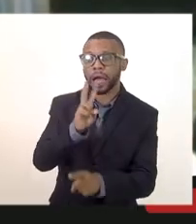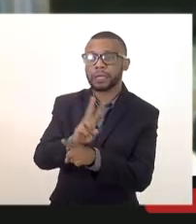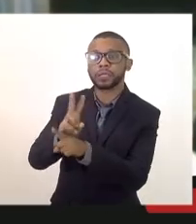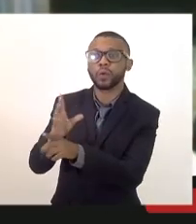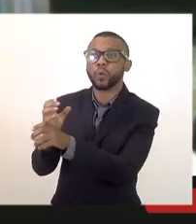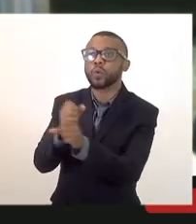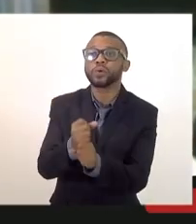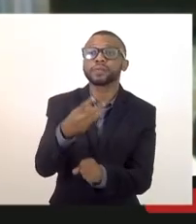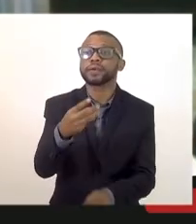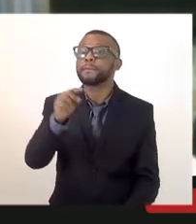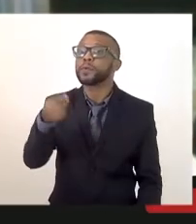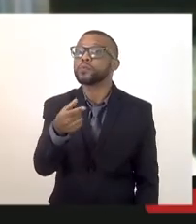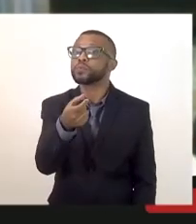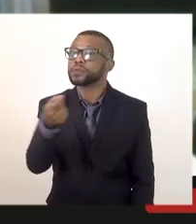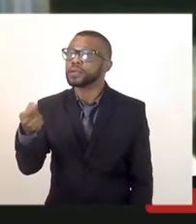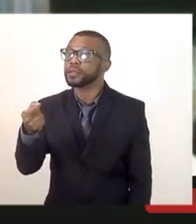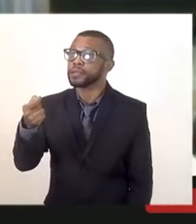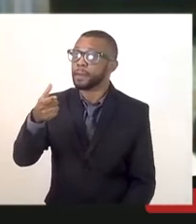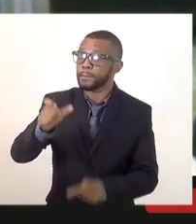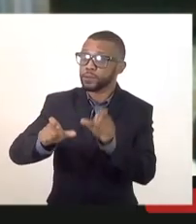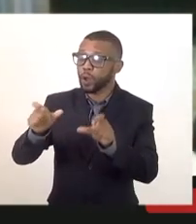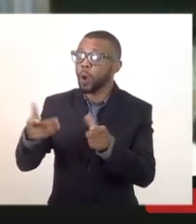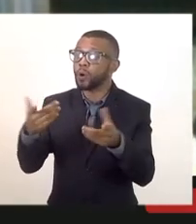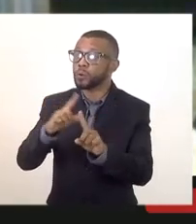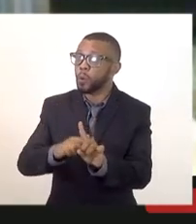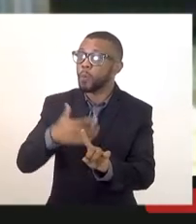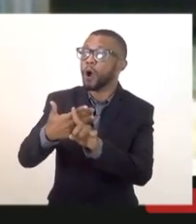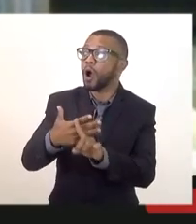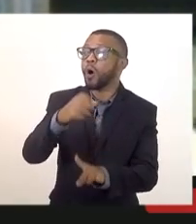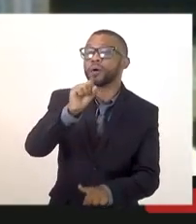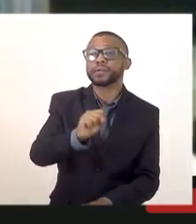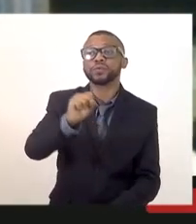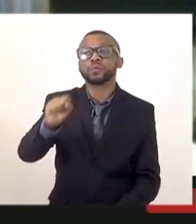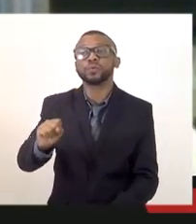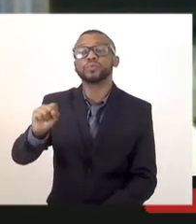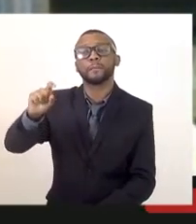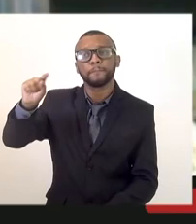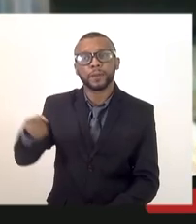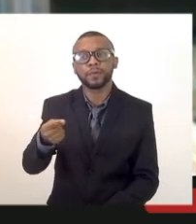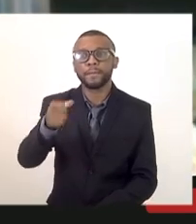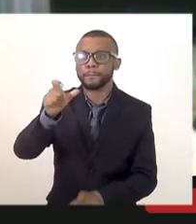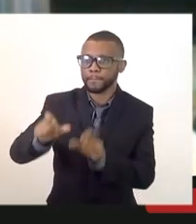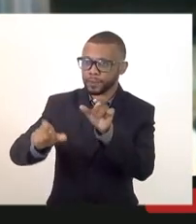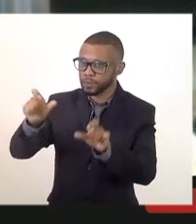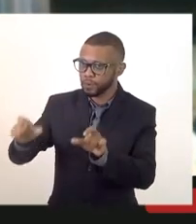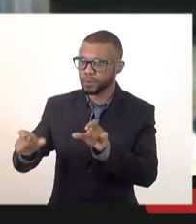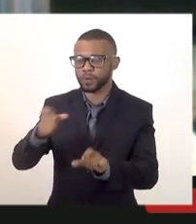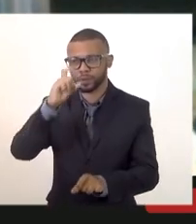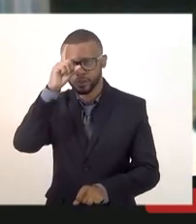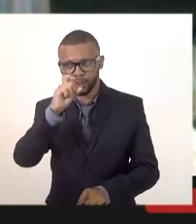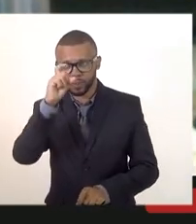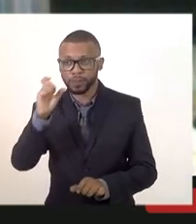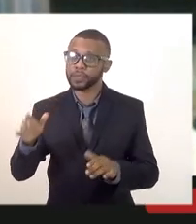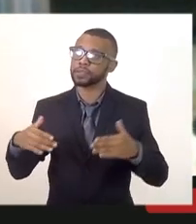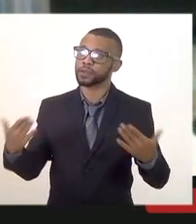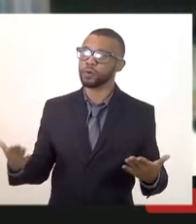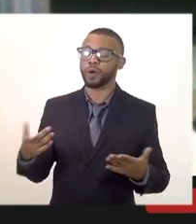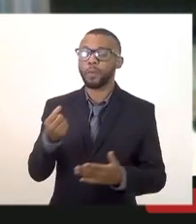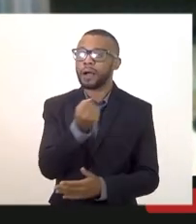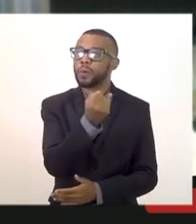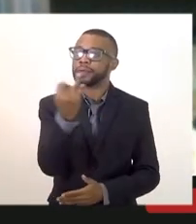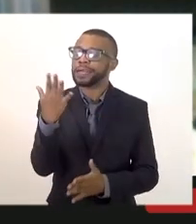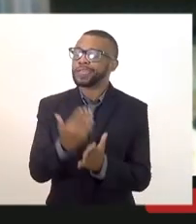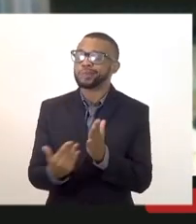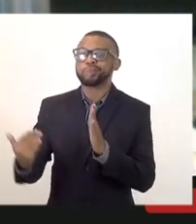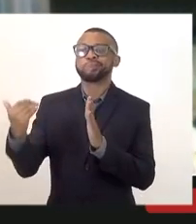vidas hoje são atendidas 88 mil vidas no nosso hospital então é um número absurdo